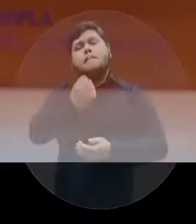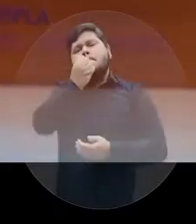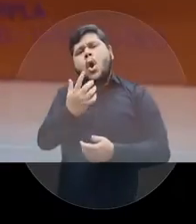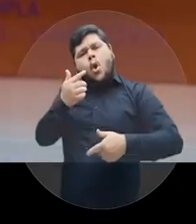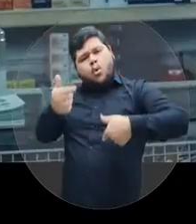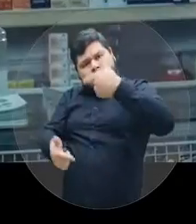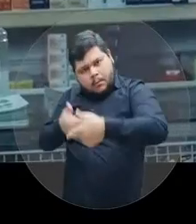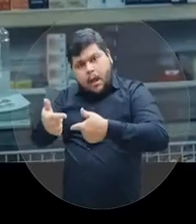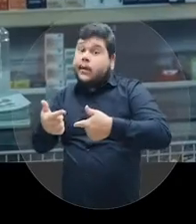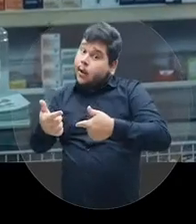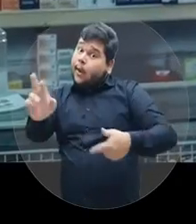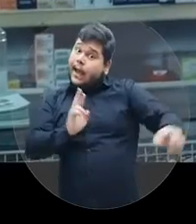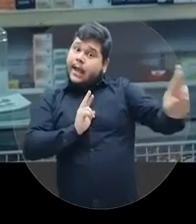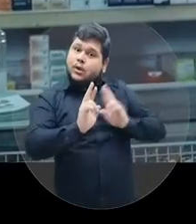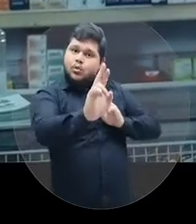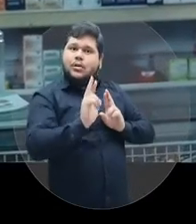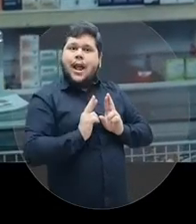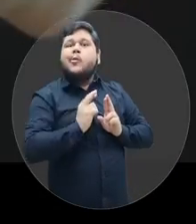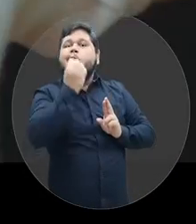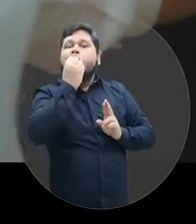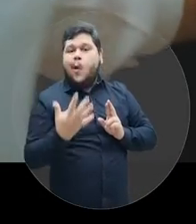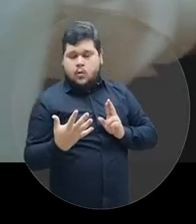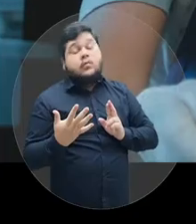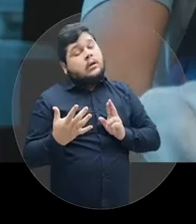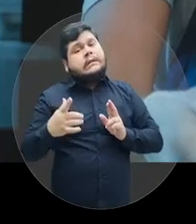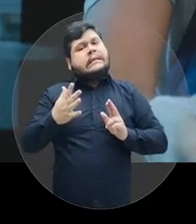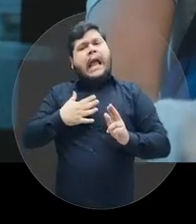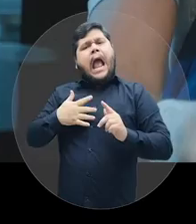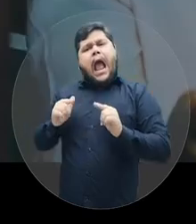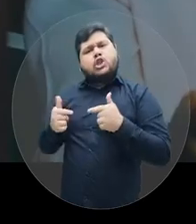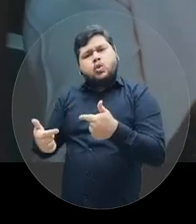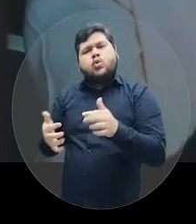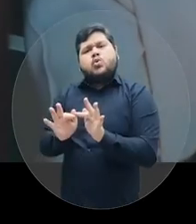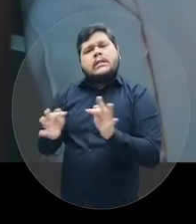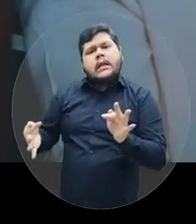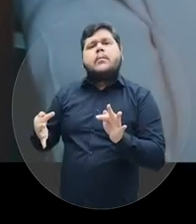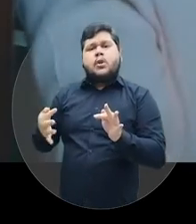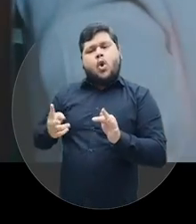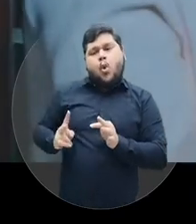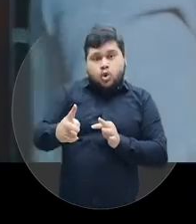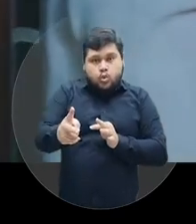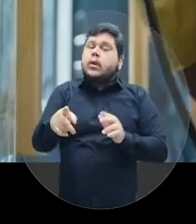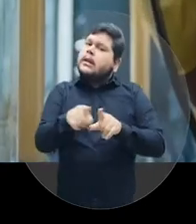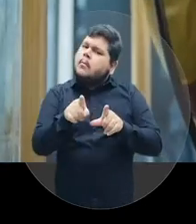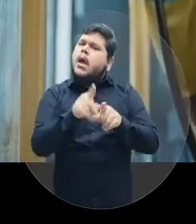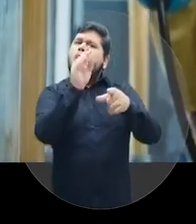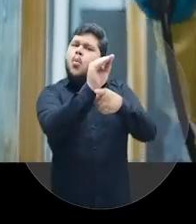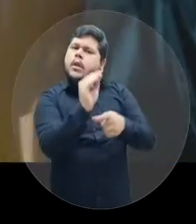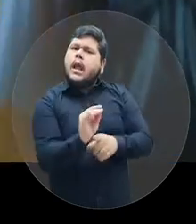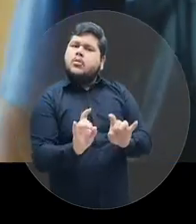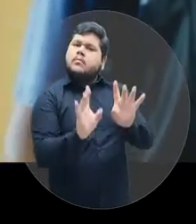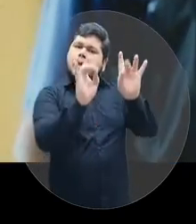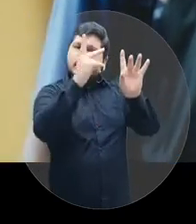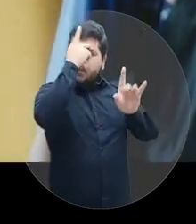Boas ações geram resultados positivos. Desde atitudes simples que nos fazem seguir em frente, a termos